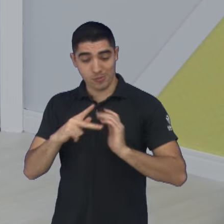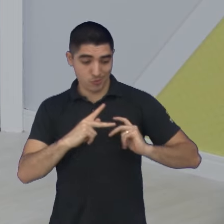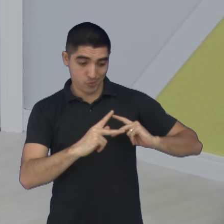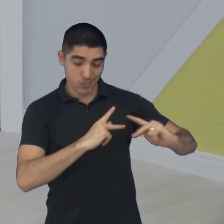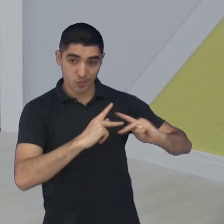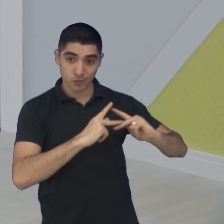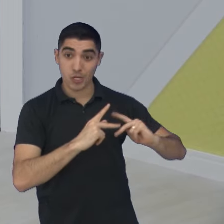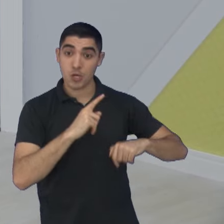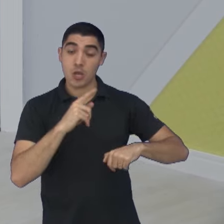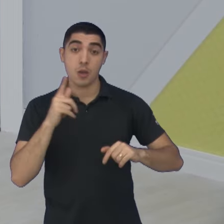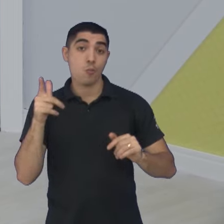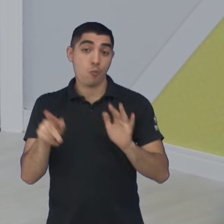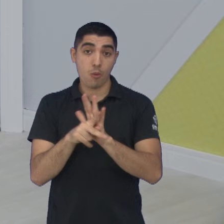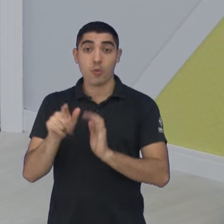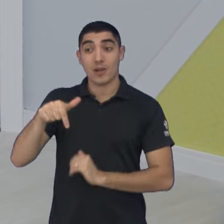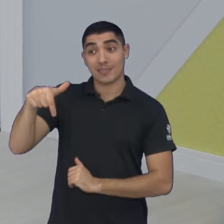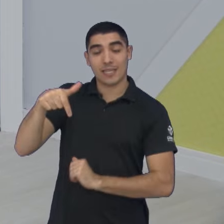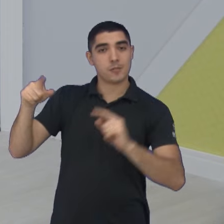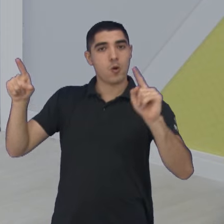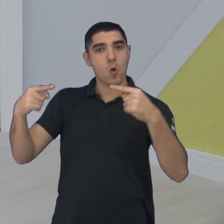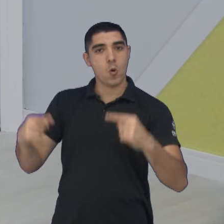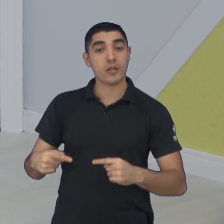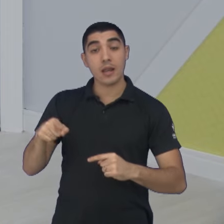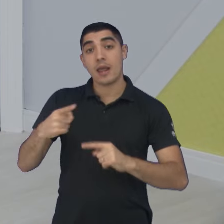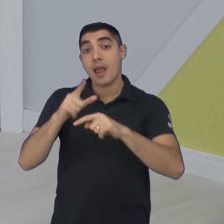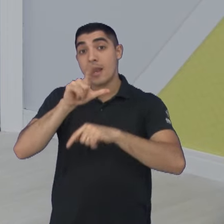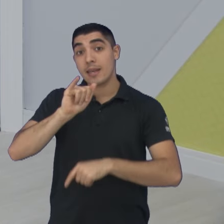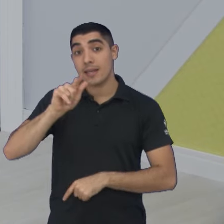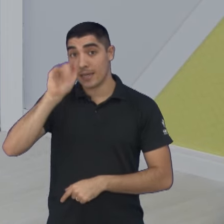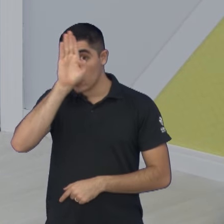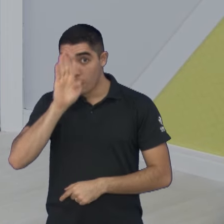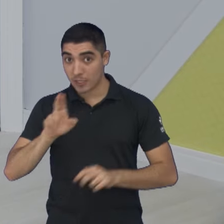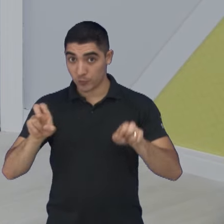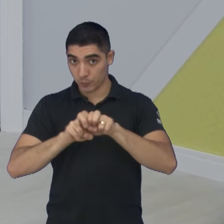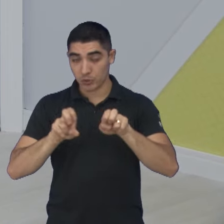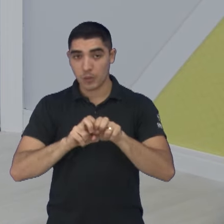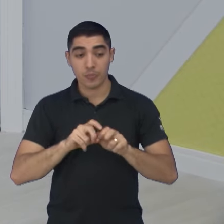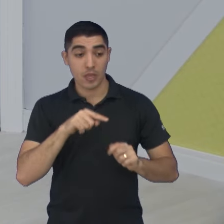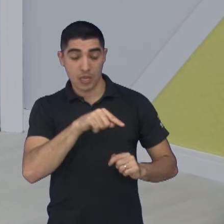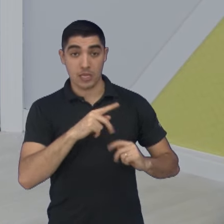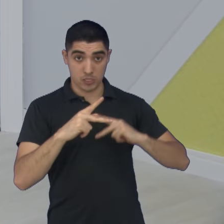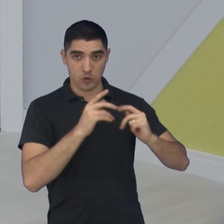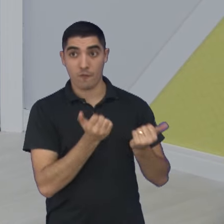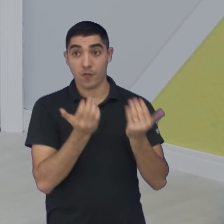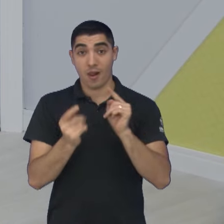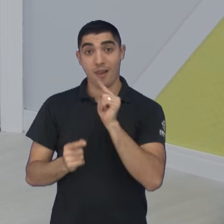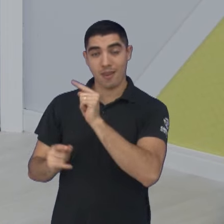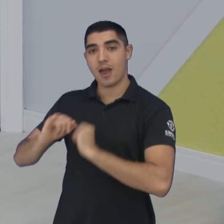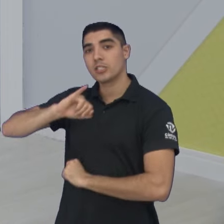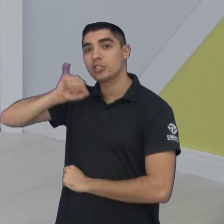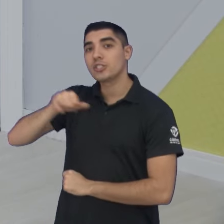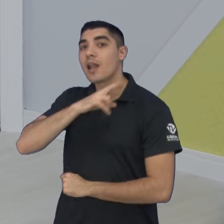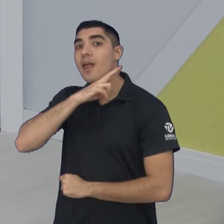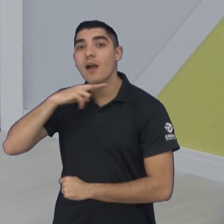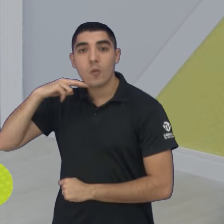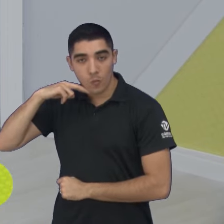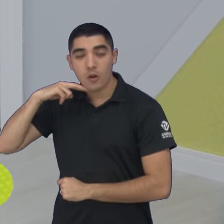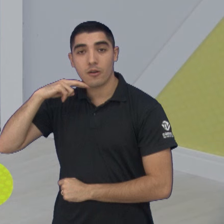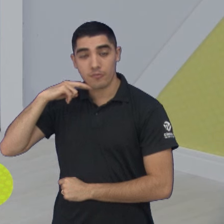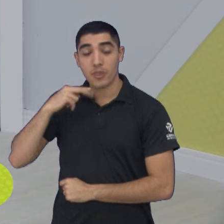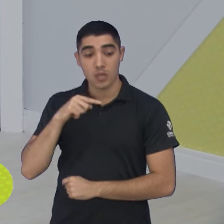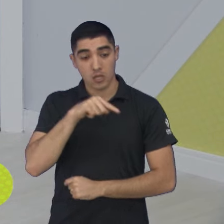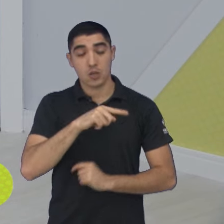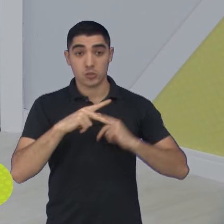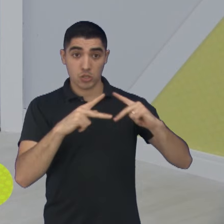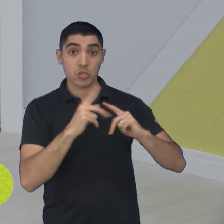sétima rodada da Liga Nacional. São José vai até Jaraguá do Sul para enfrentar os donos da casa. O São José vem de vitória em casa